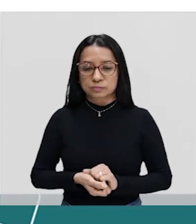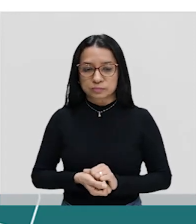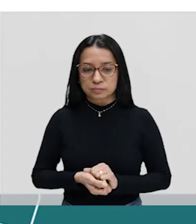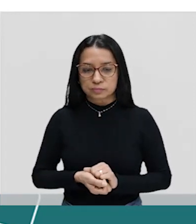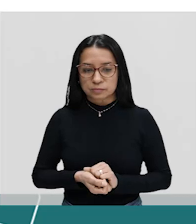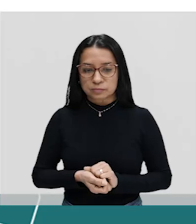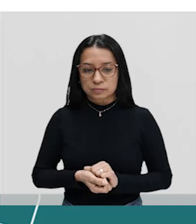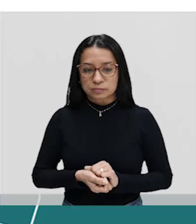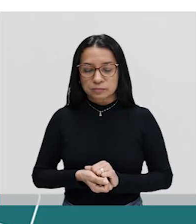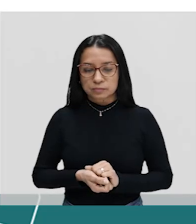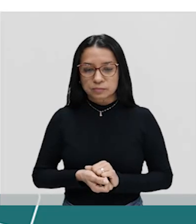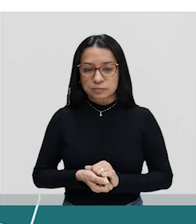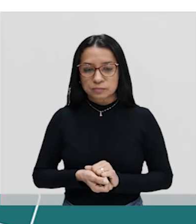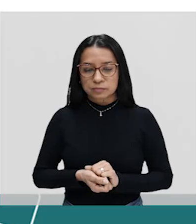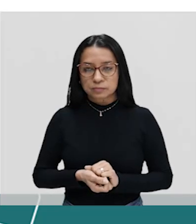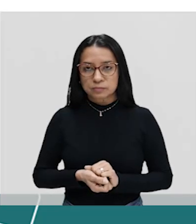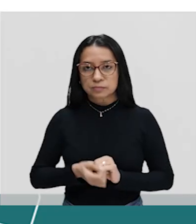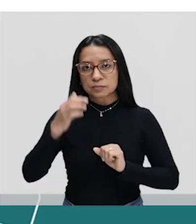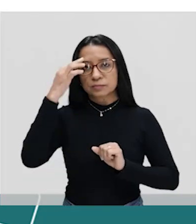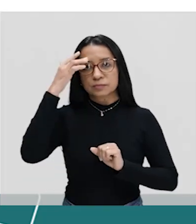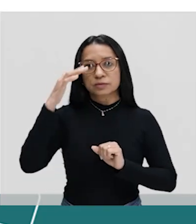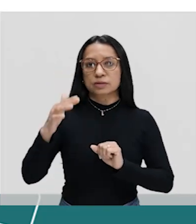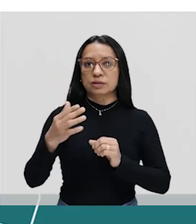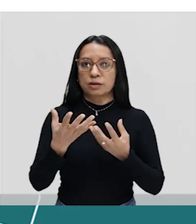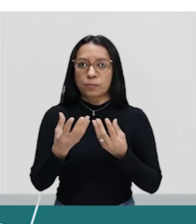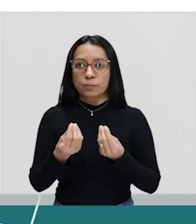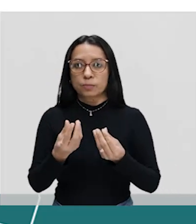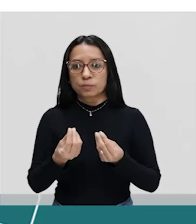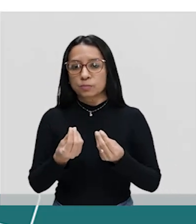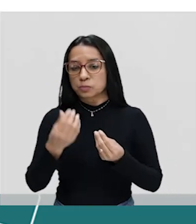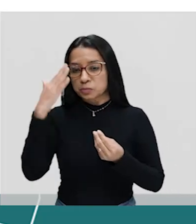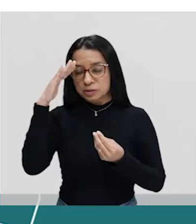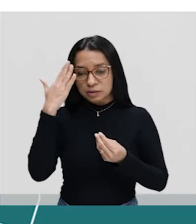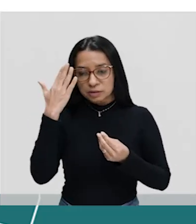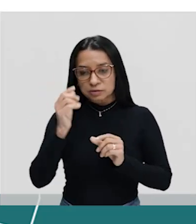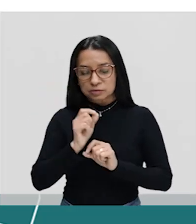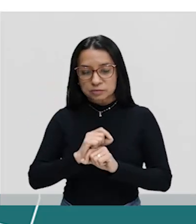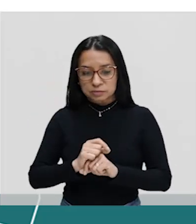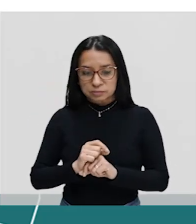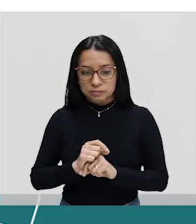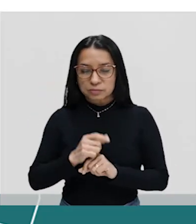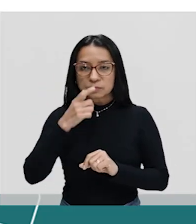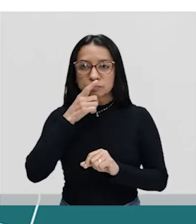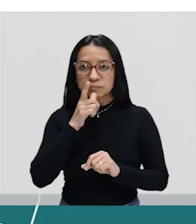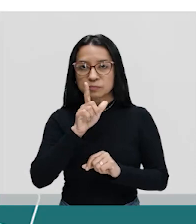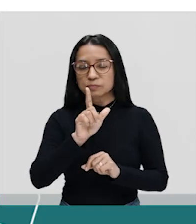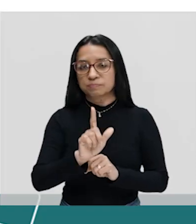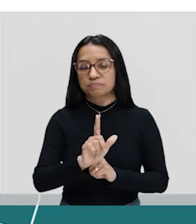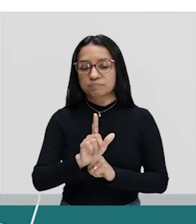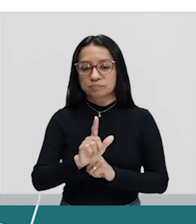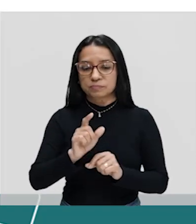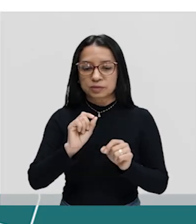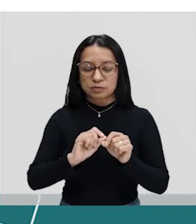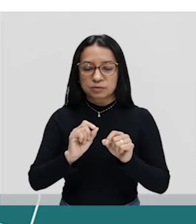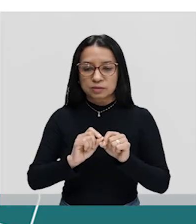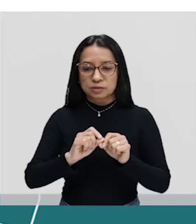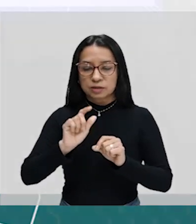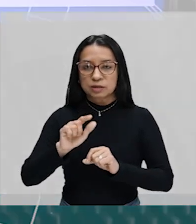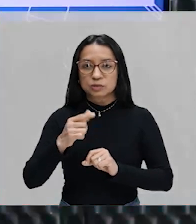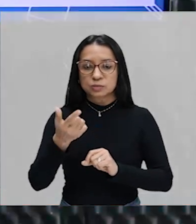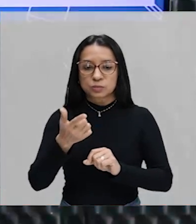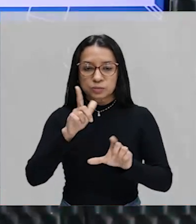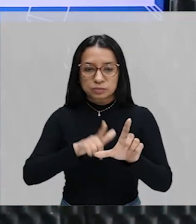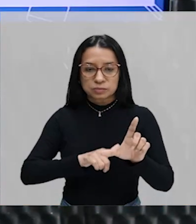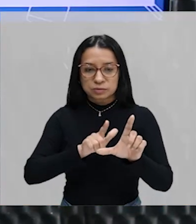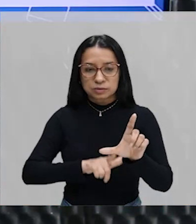certeza, esse raciocínio aqui está muito, né? Compreensível para você e você consegue fazer as próximas